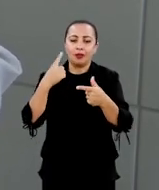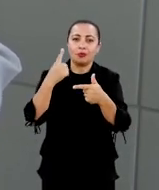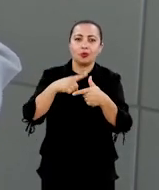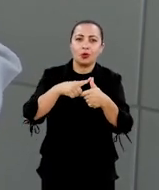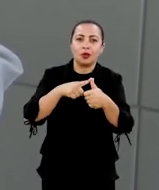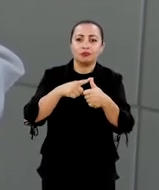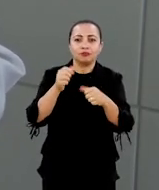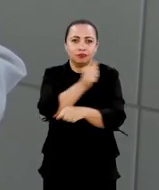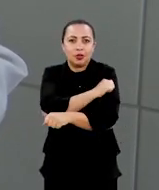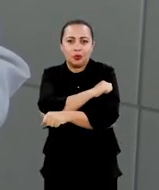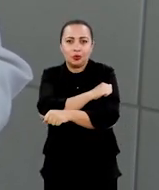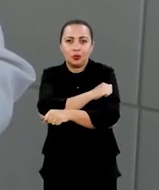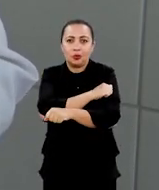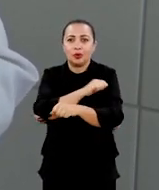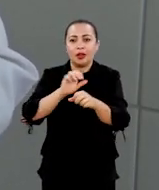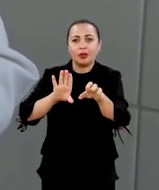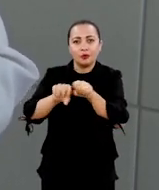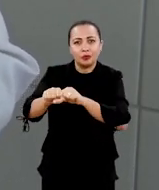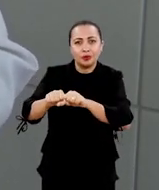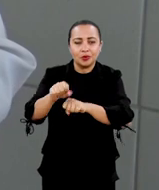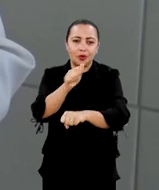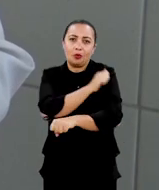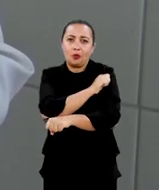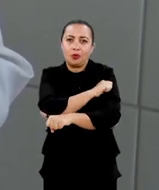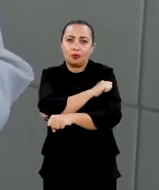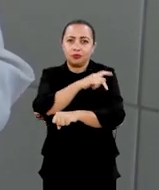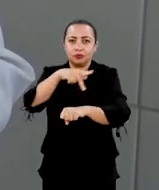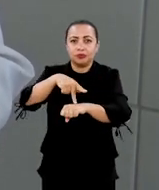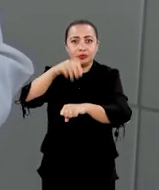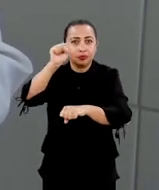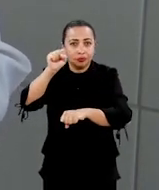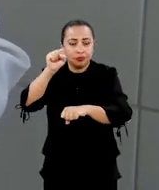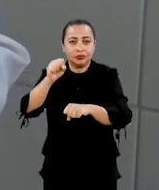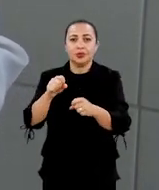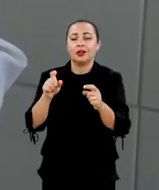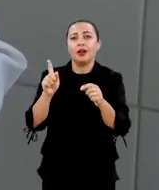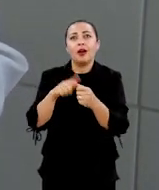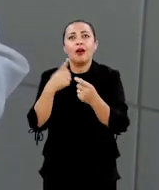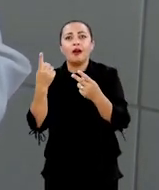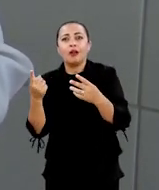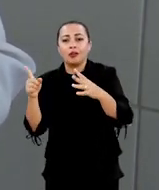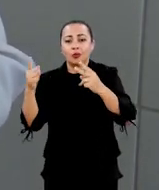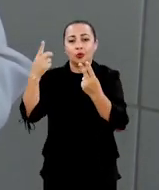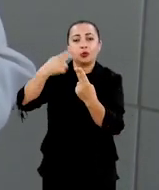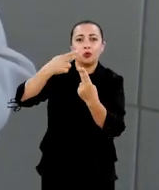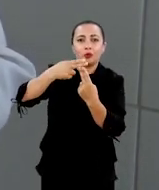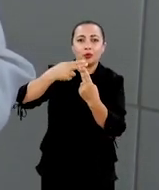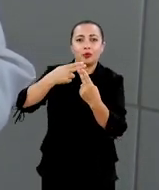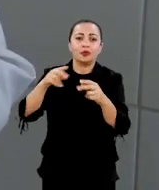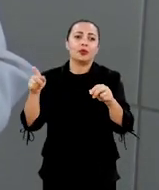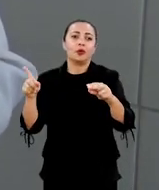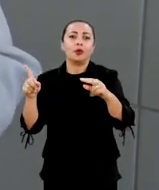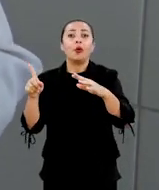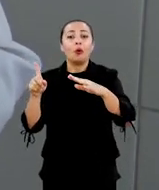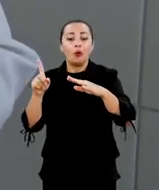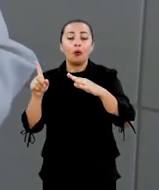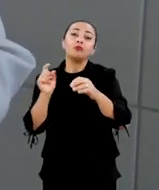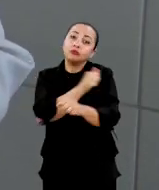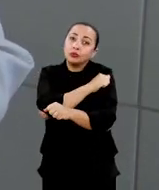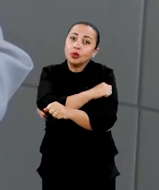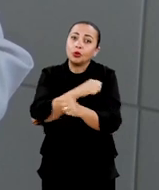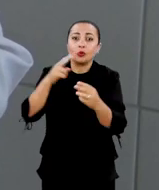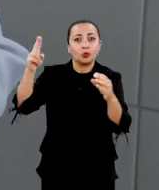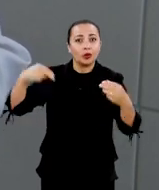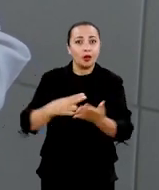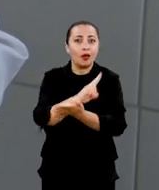momento que a gente tem um aluno da graduação da engenharia de alimentos, um aluno da especialização em cacau e chocolate, aqui do IFE Baiano, e um